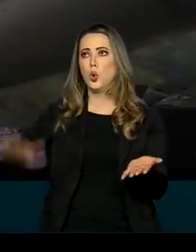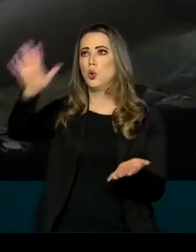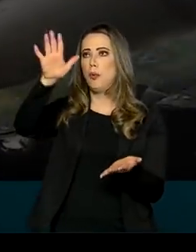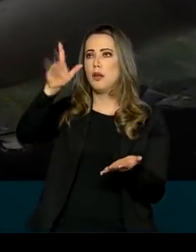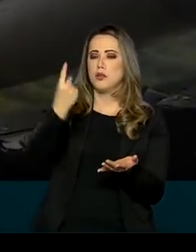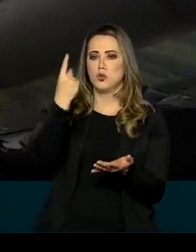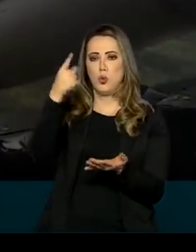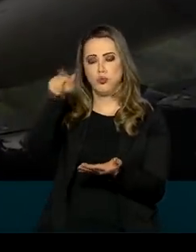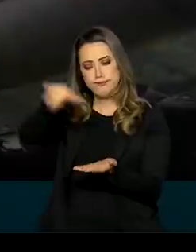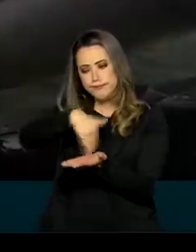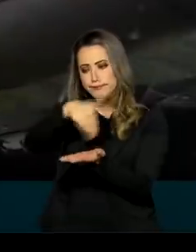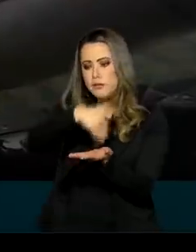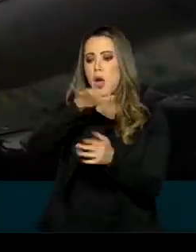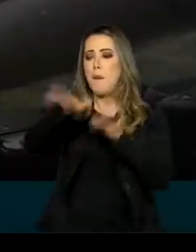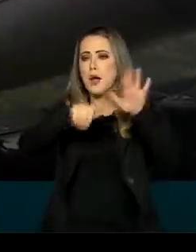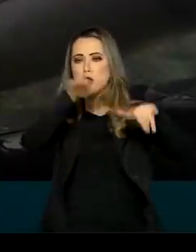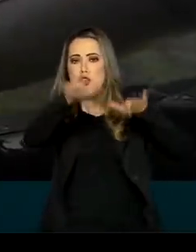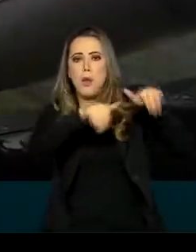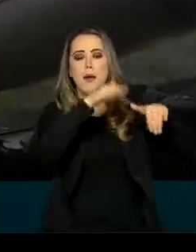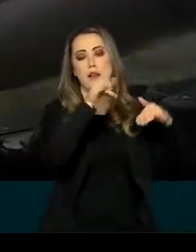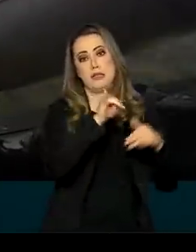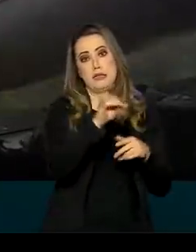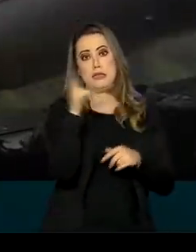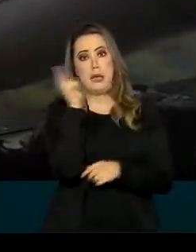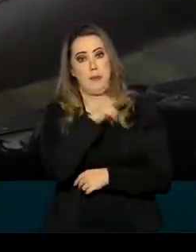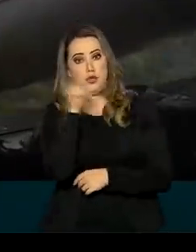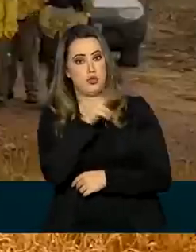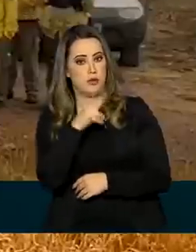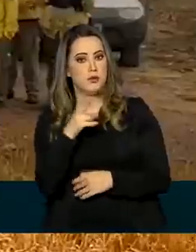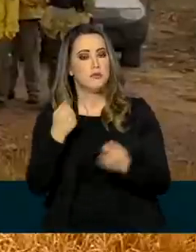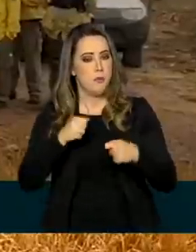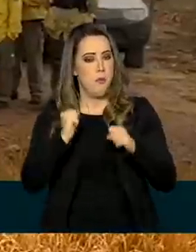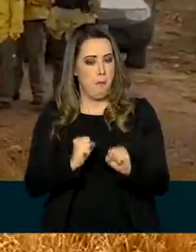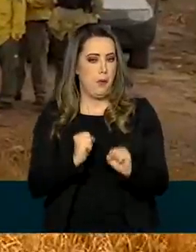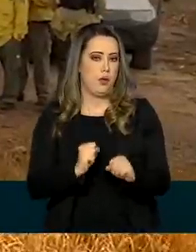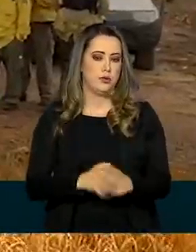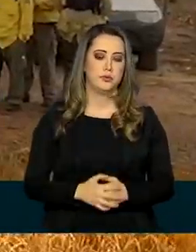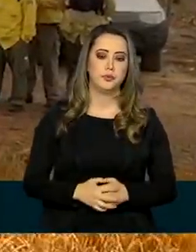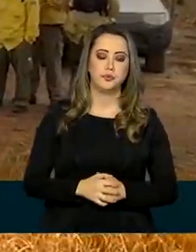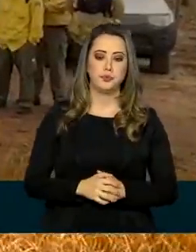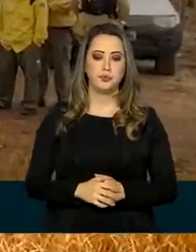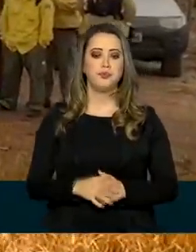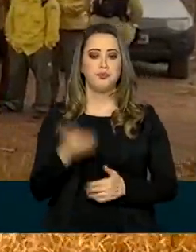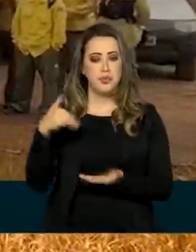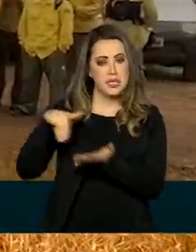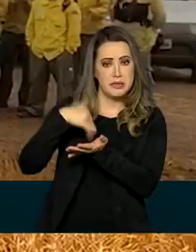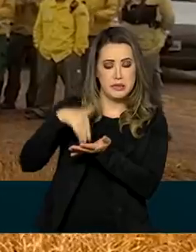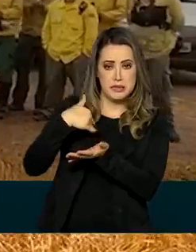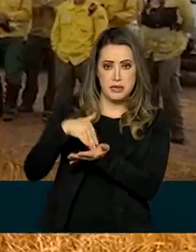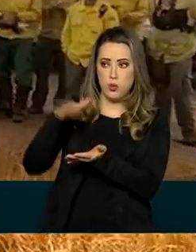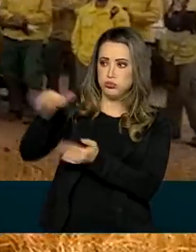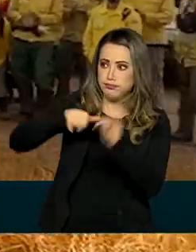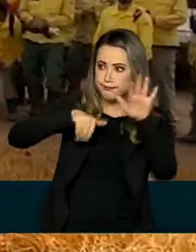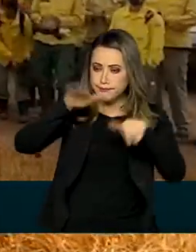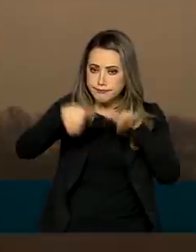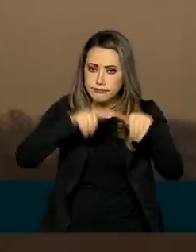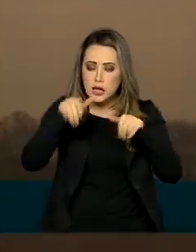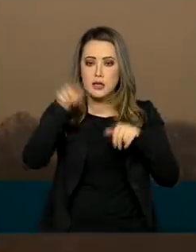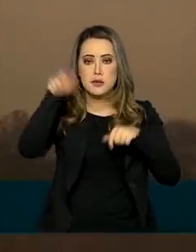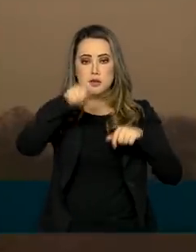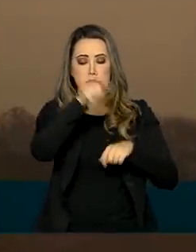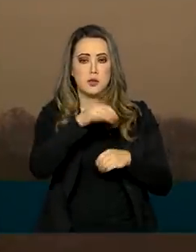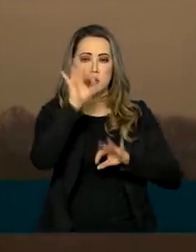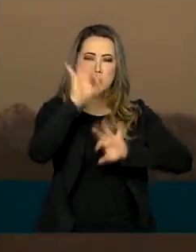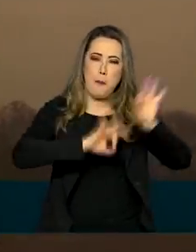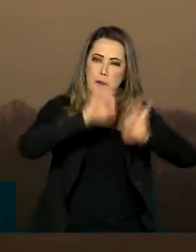que poderão ser convocados em caso de emergência. O acionamento desses profissionais e a elaboração dos planos de